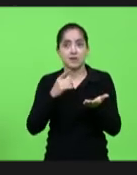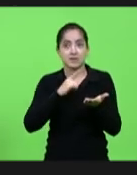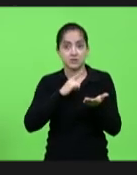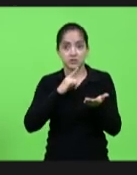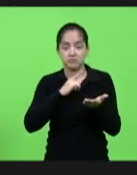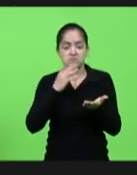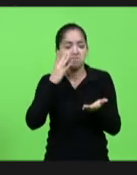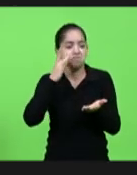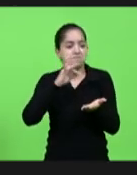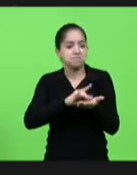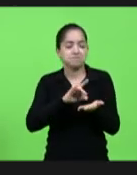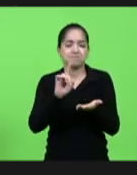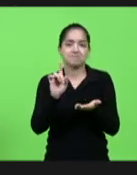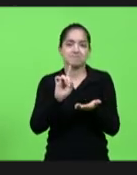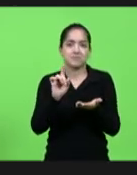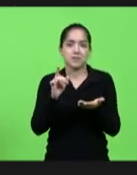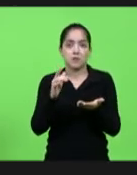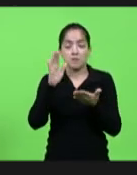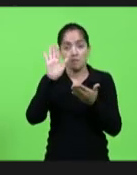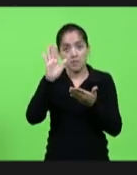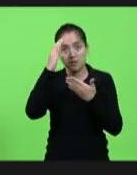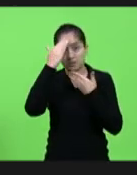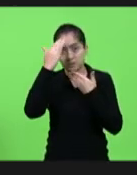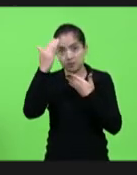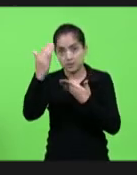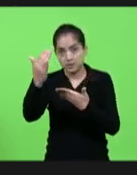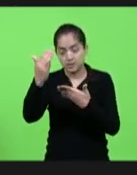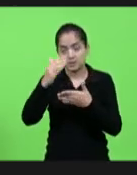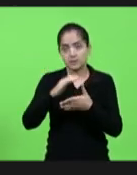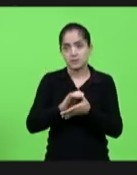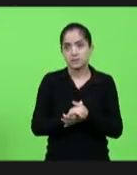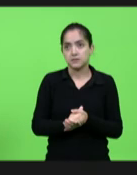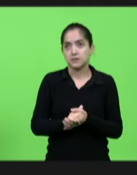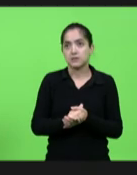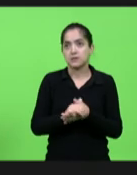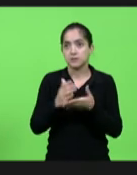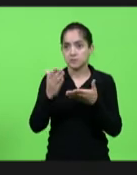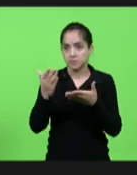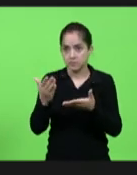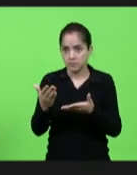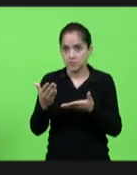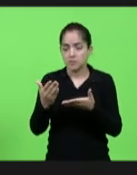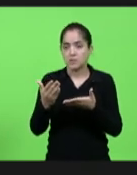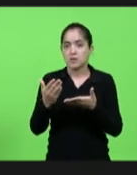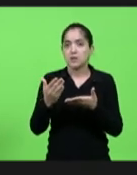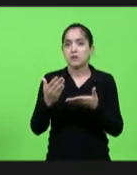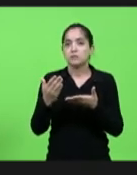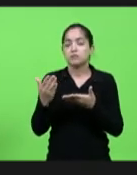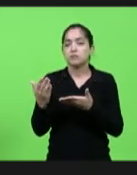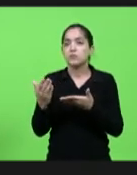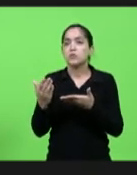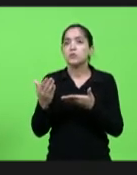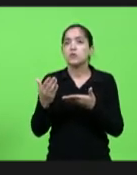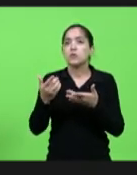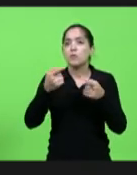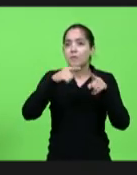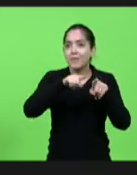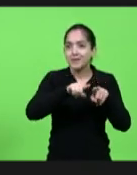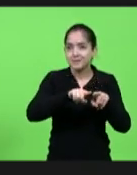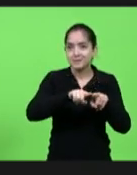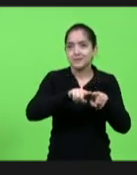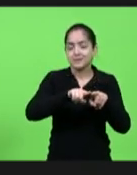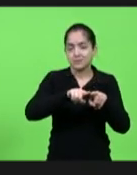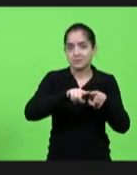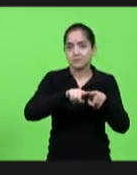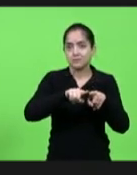reconhecimento então quero agradecer esse espaço colocar o Coegemas como parceiro e